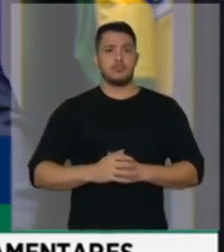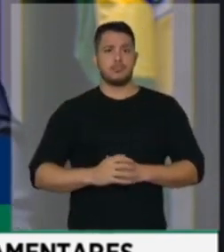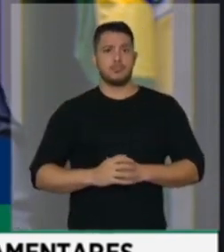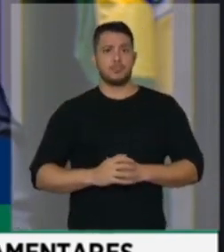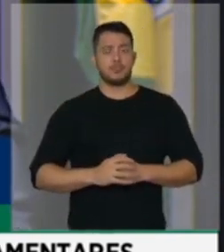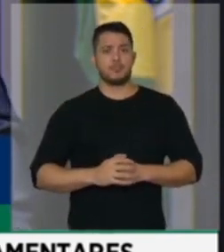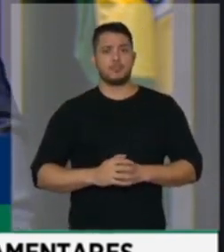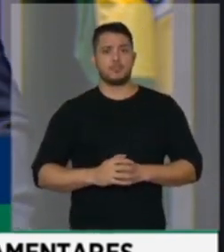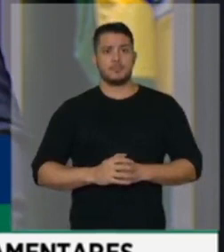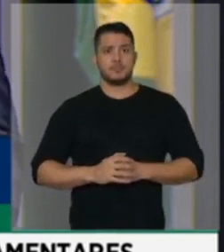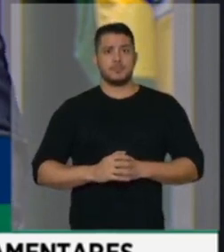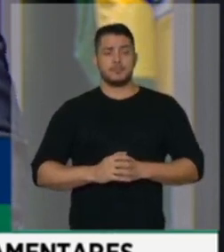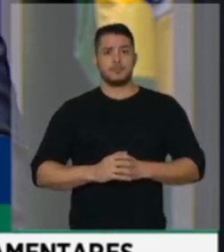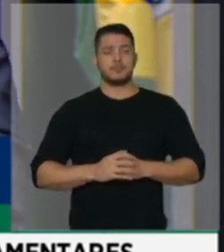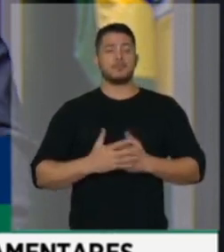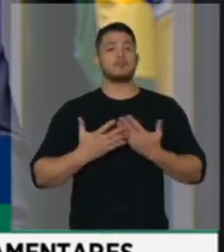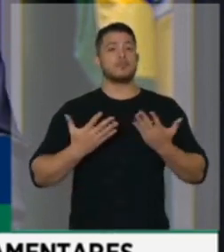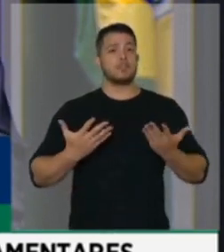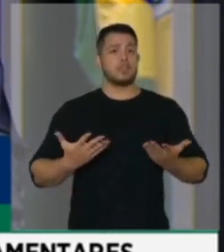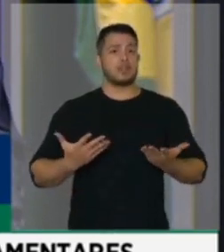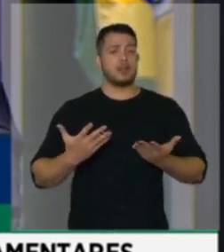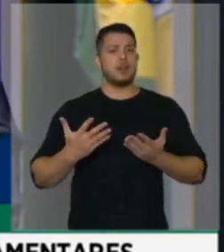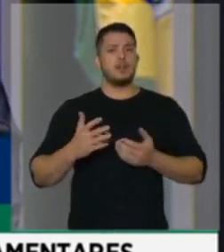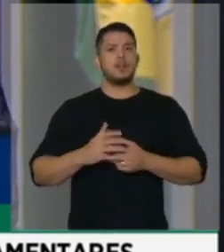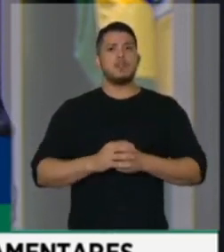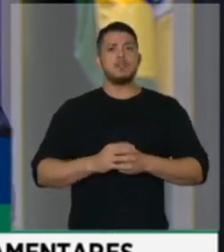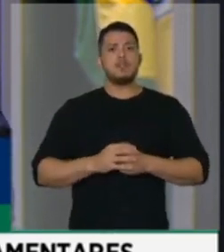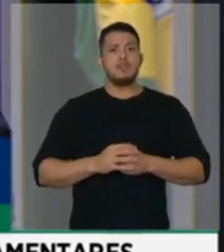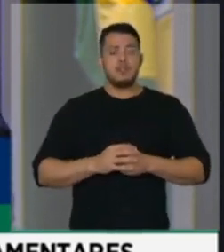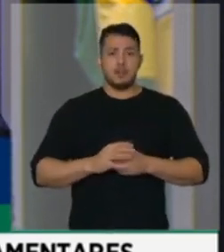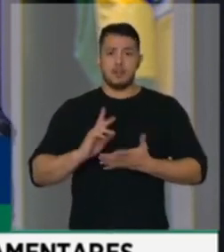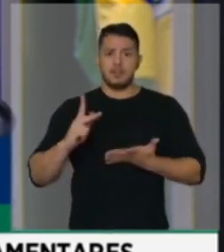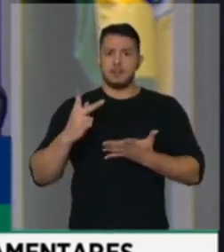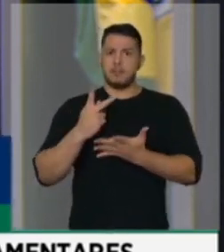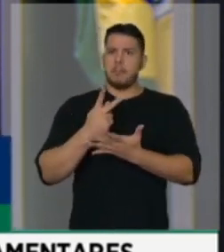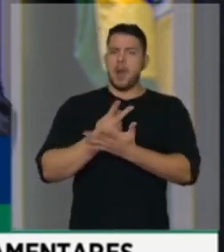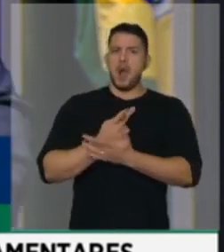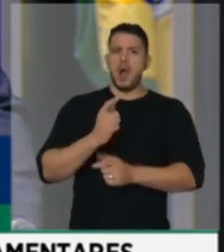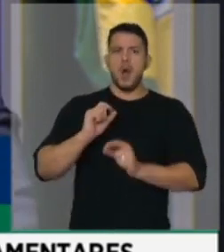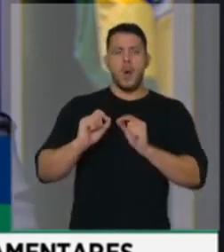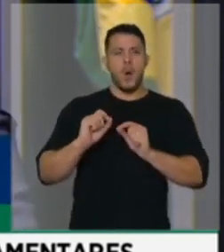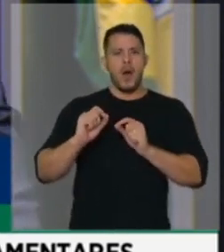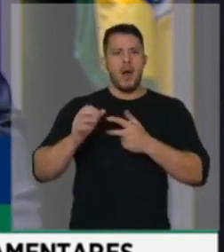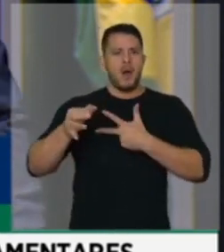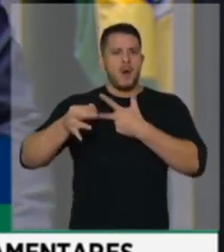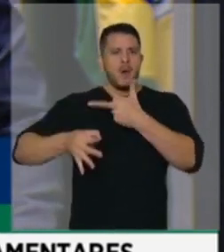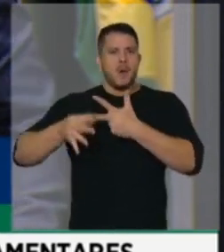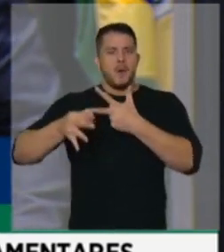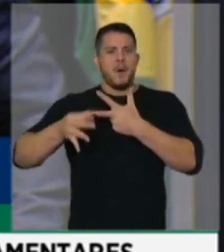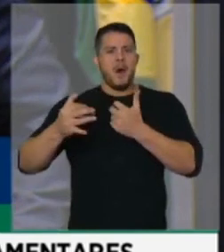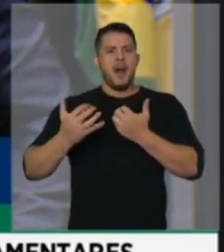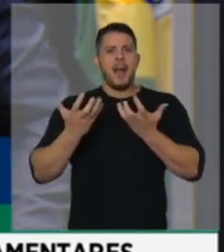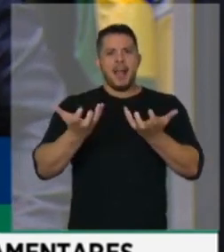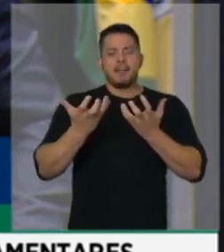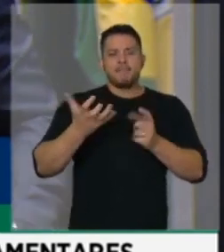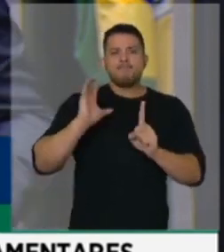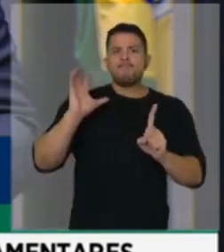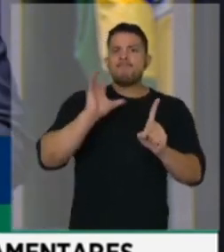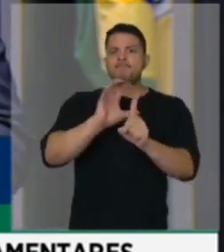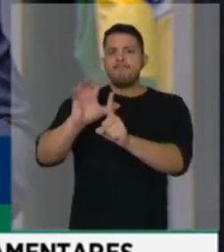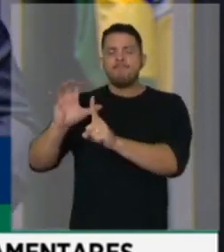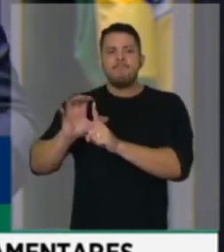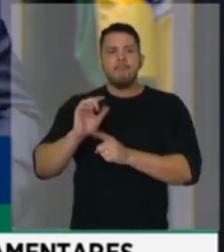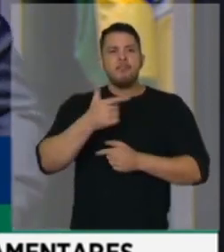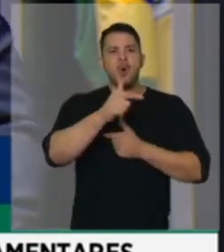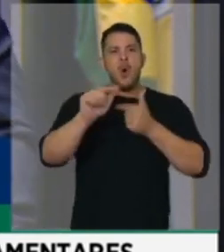relativizado e o judiciário se imiscuindo em outros poderes, como vem fazendo com a Câmara dos Deputados, com